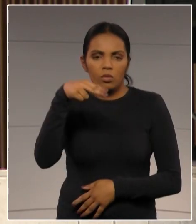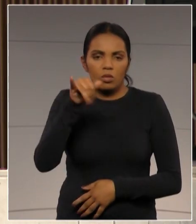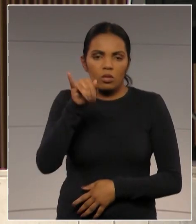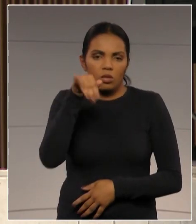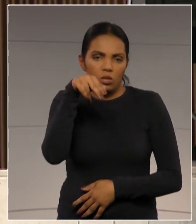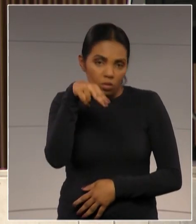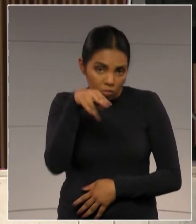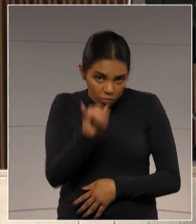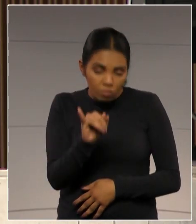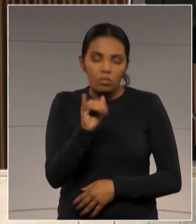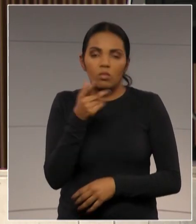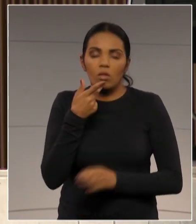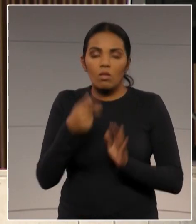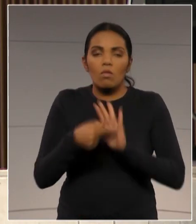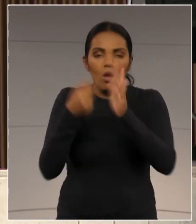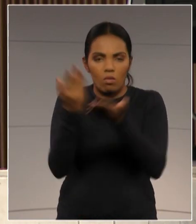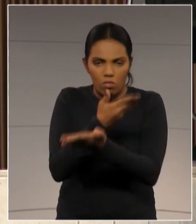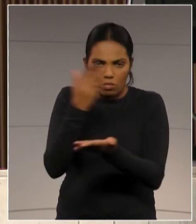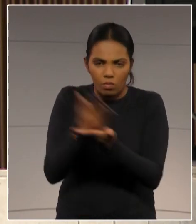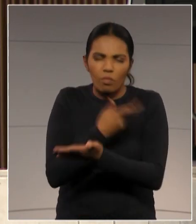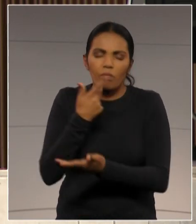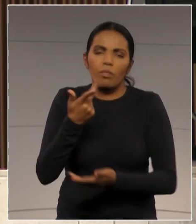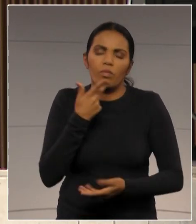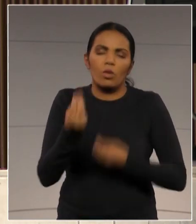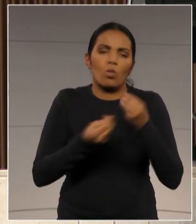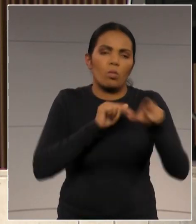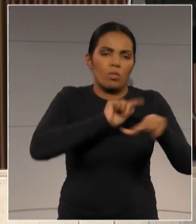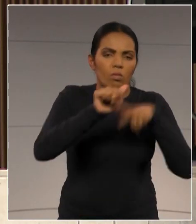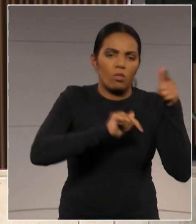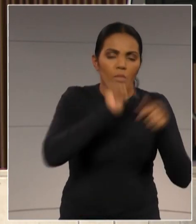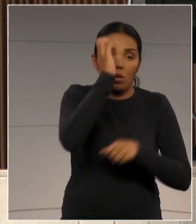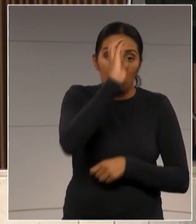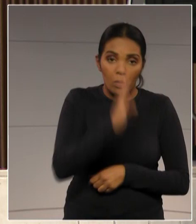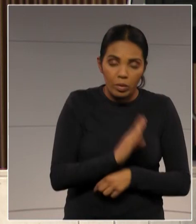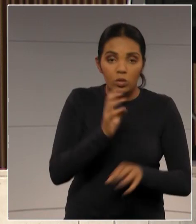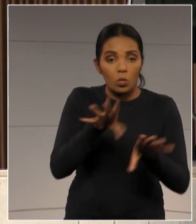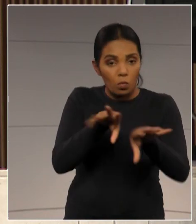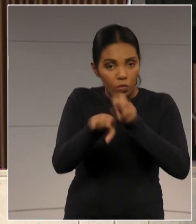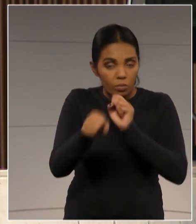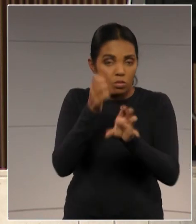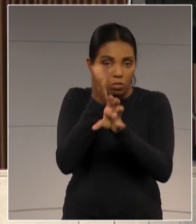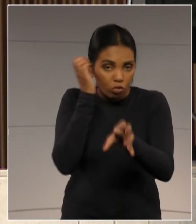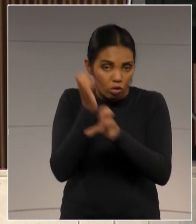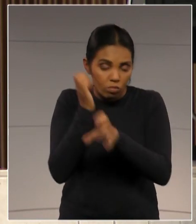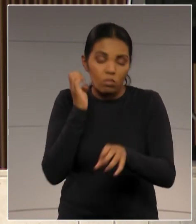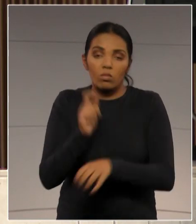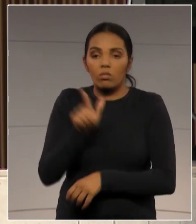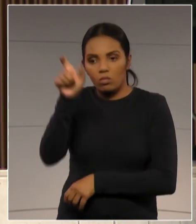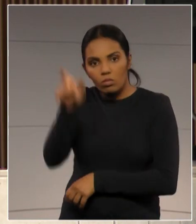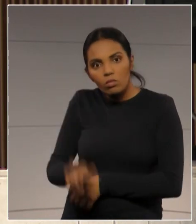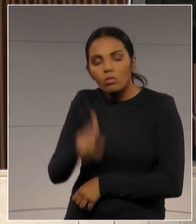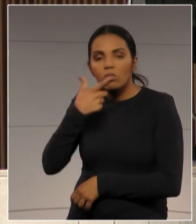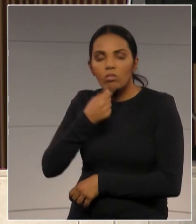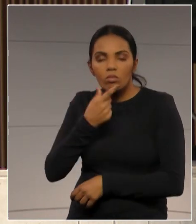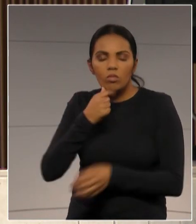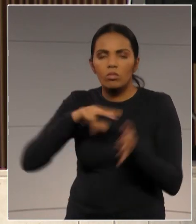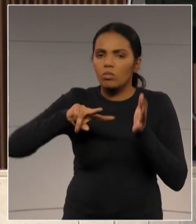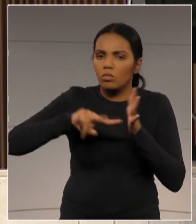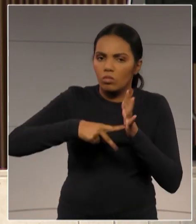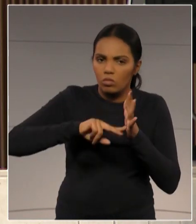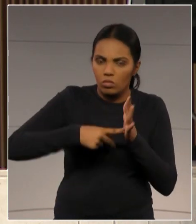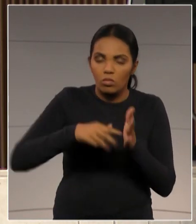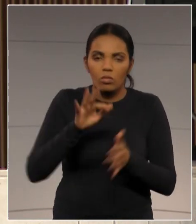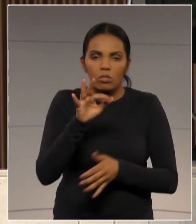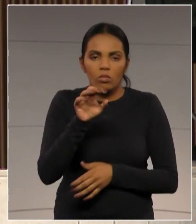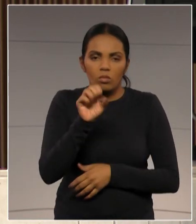livro chamado O Mercado de Trabalho e a Formação dos Unidos do Brasil. E o Walter Fanini foi quem presidiu o Sindicato dos Engenheiros do Estado do Paraná, e o CENG